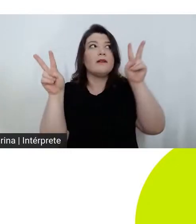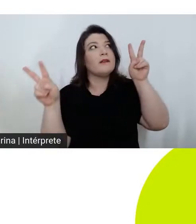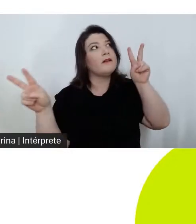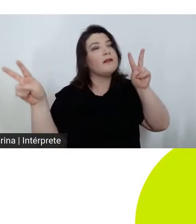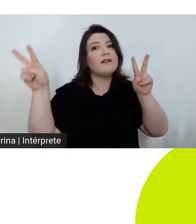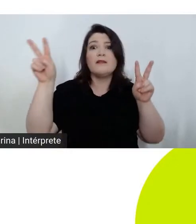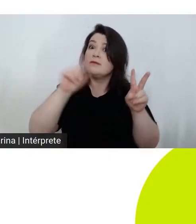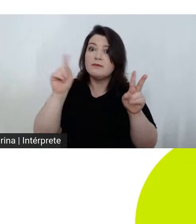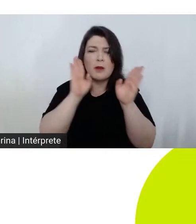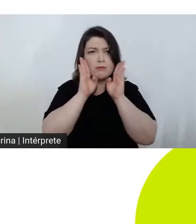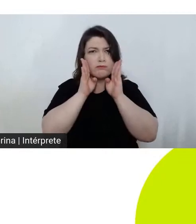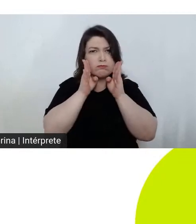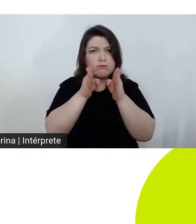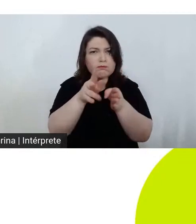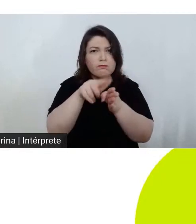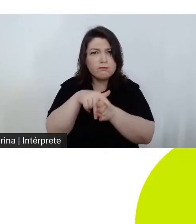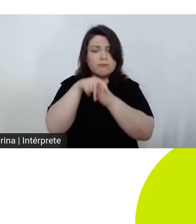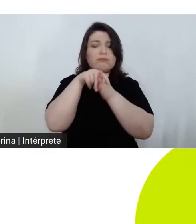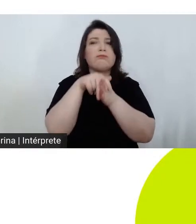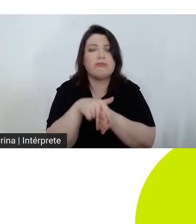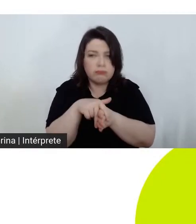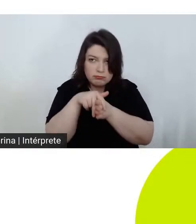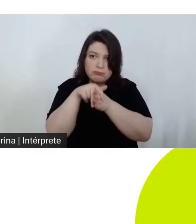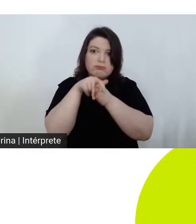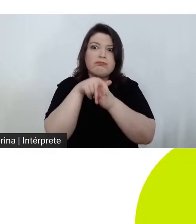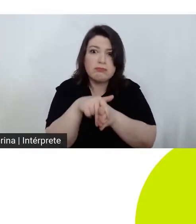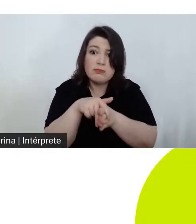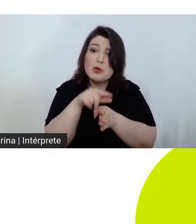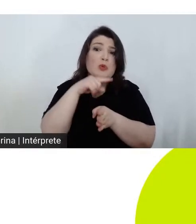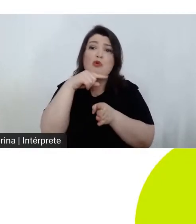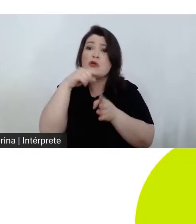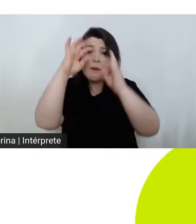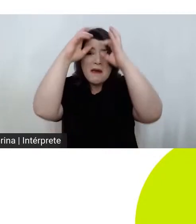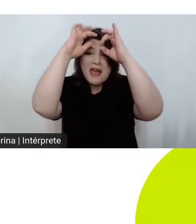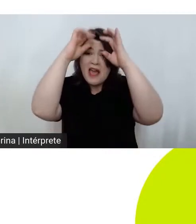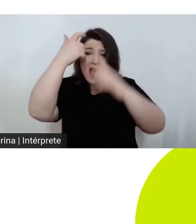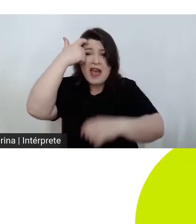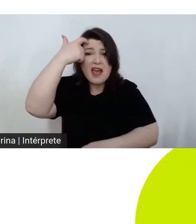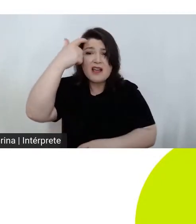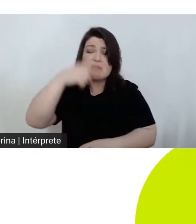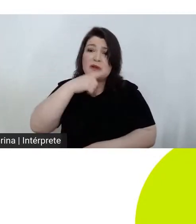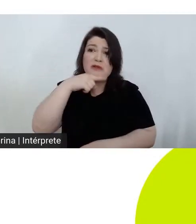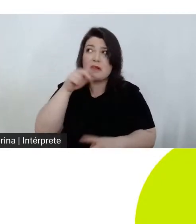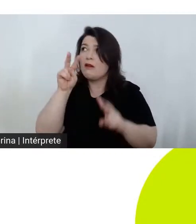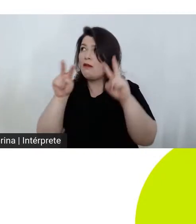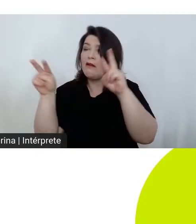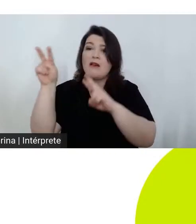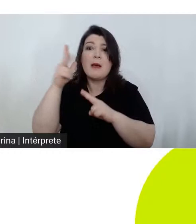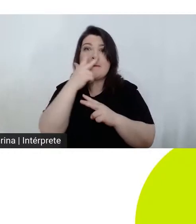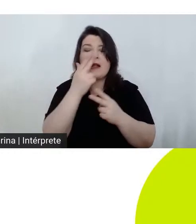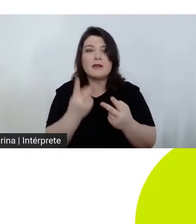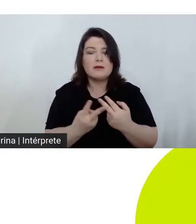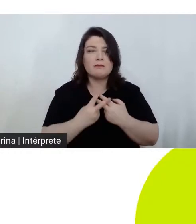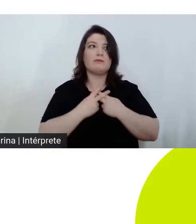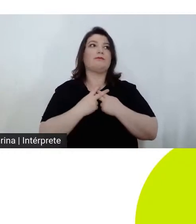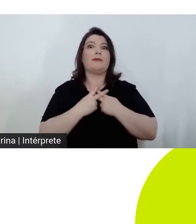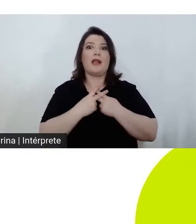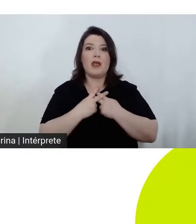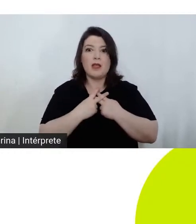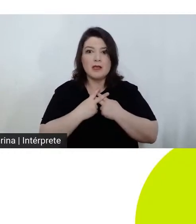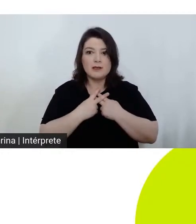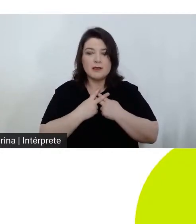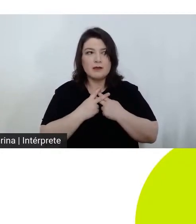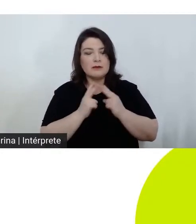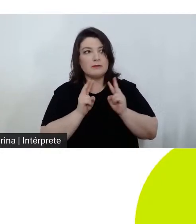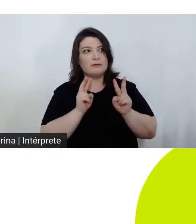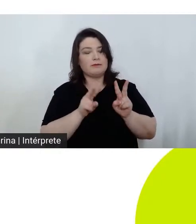lembrança e pensamentos estimulados. Uma espécie de aprisionamento em pura